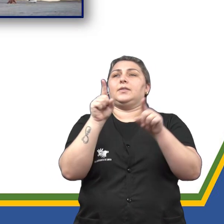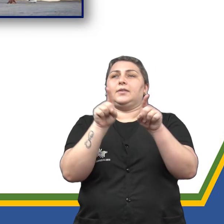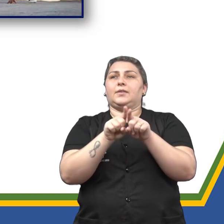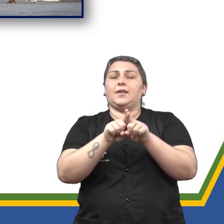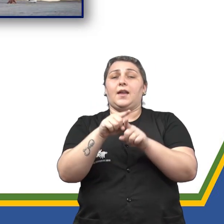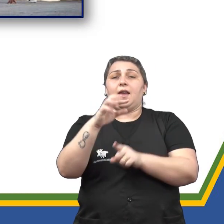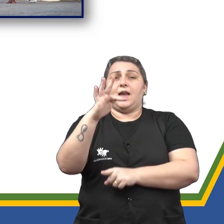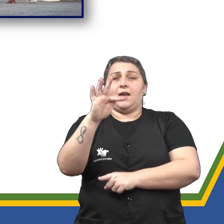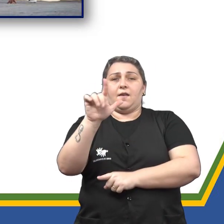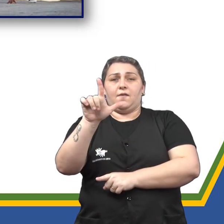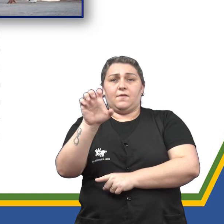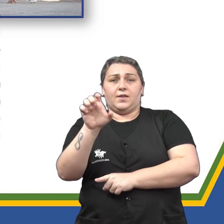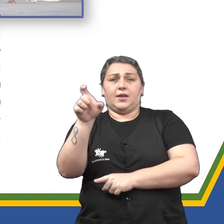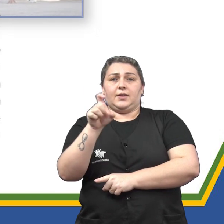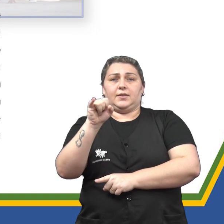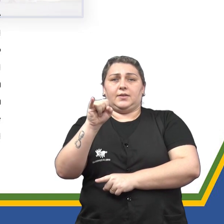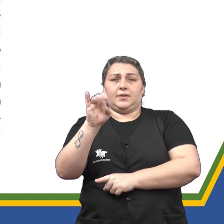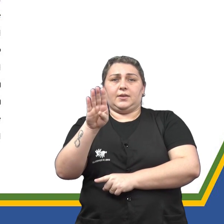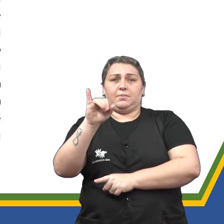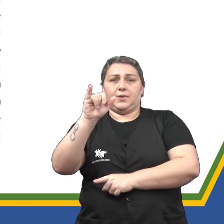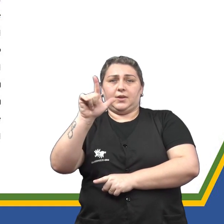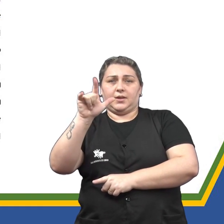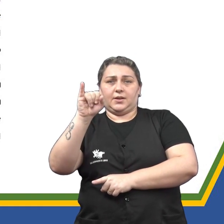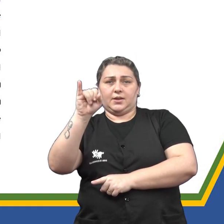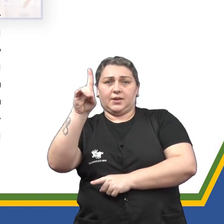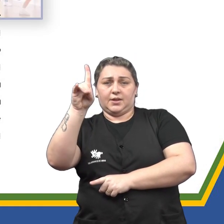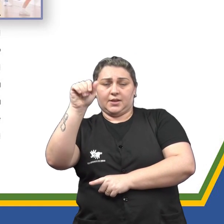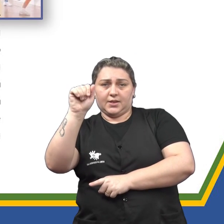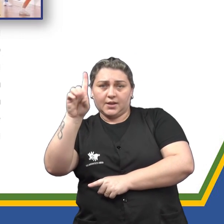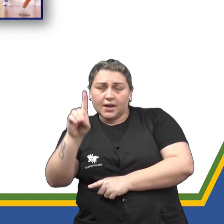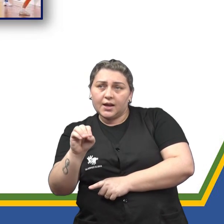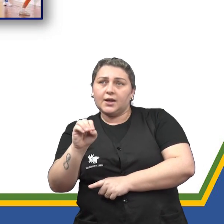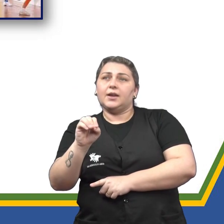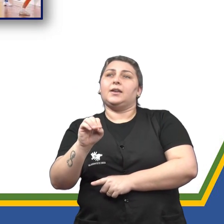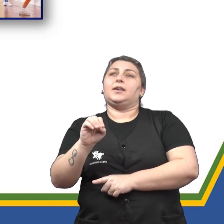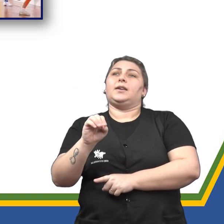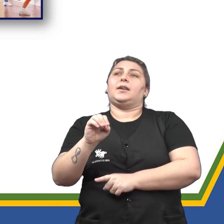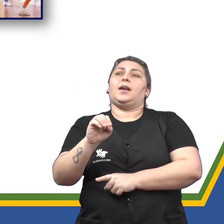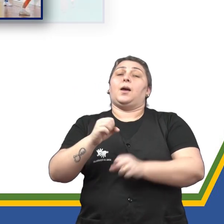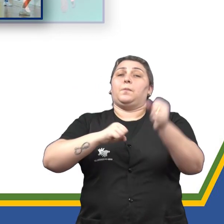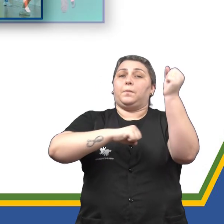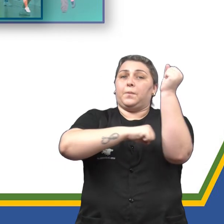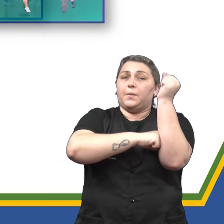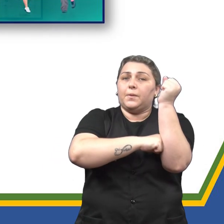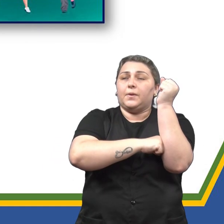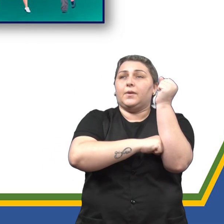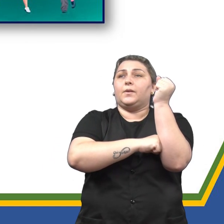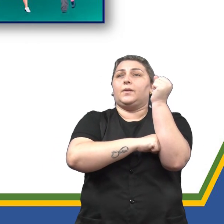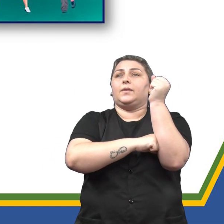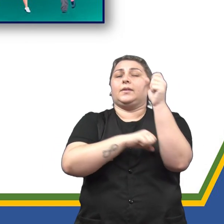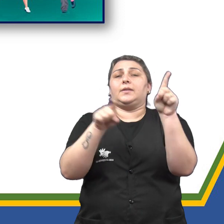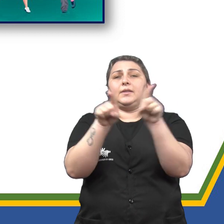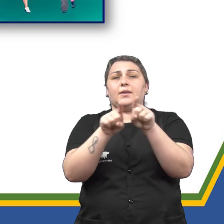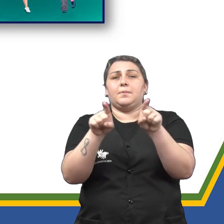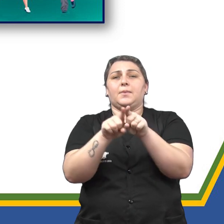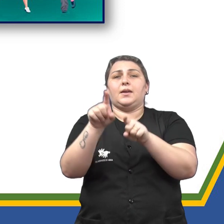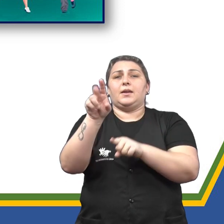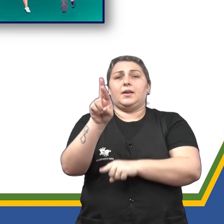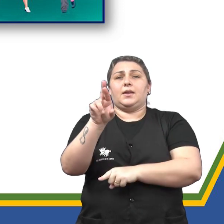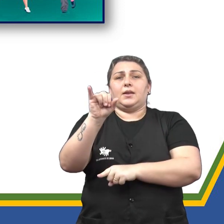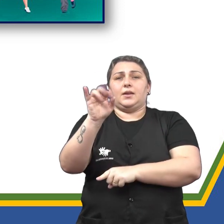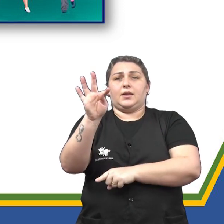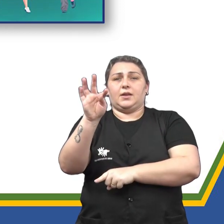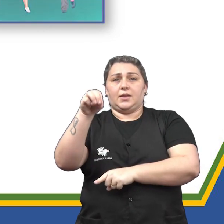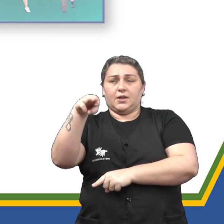a flexibilidade, a agilidade, a coordenação motora, o ritmo também é uma capacidade